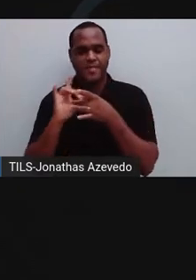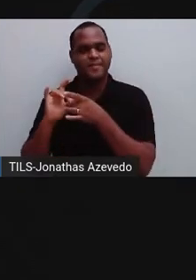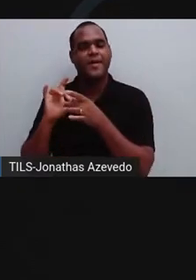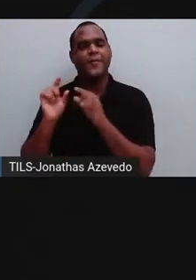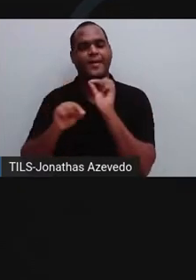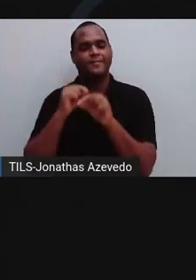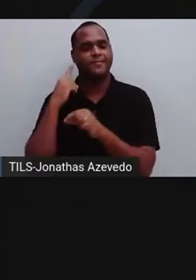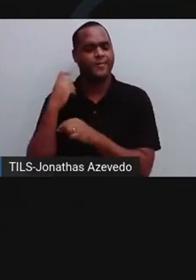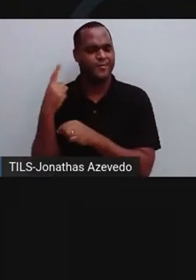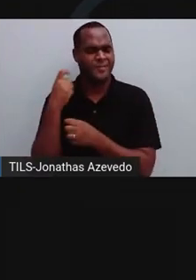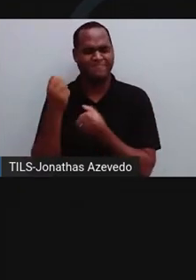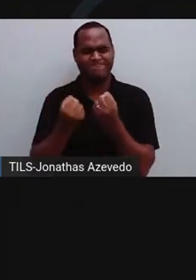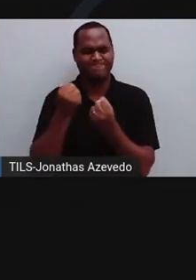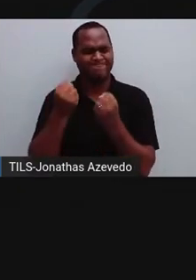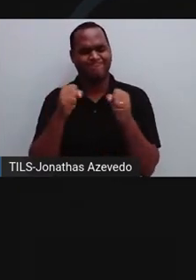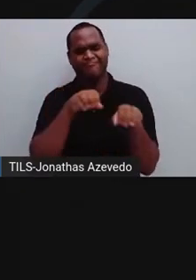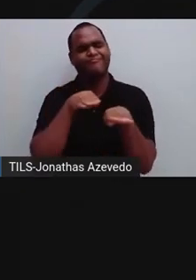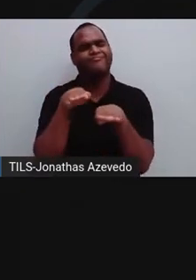trânsito.